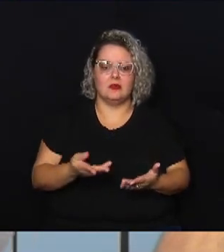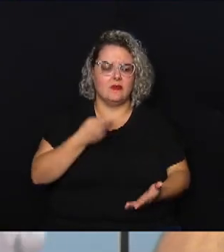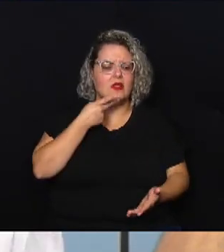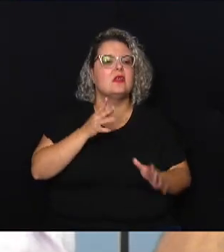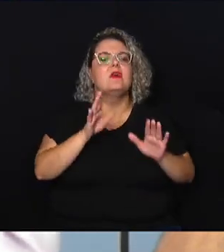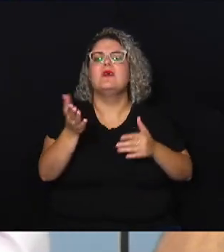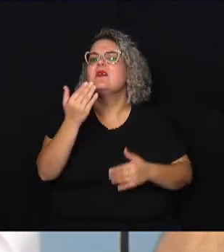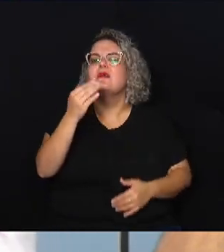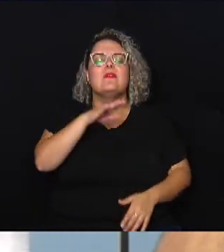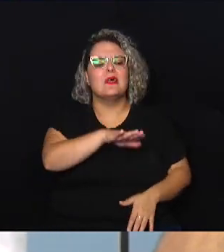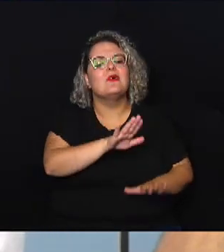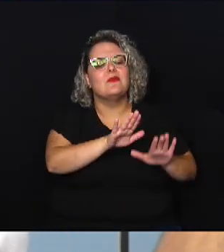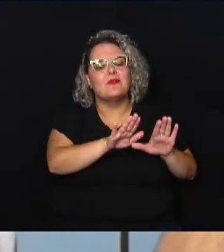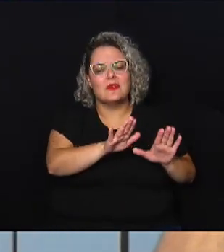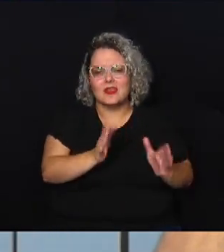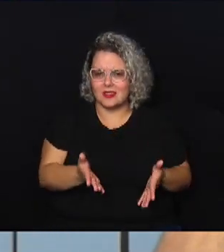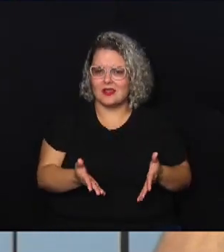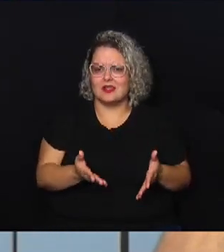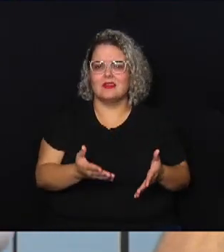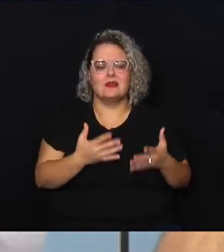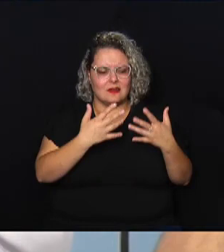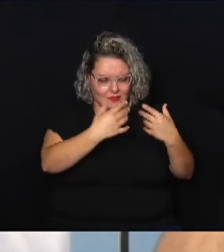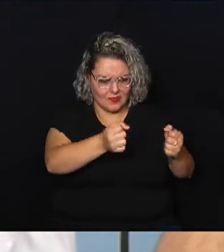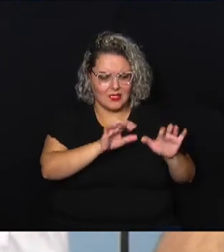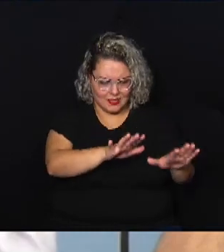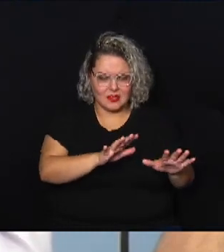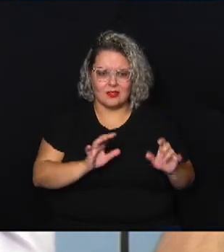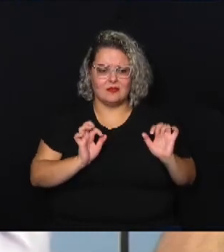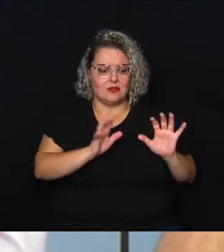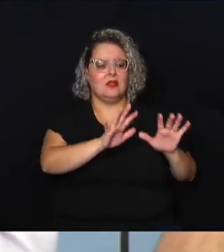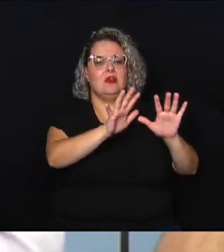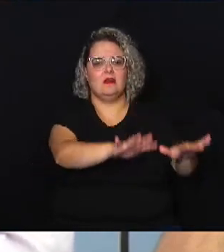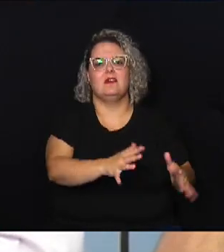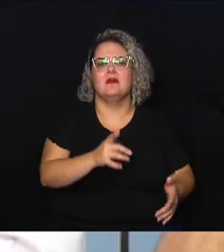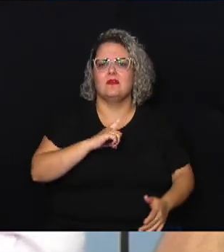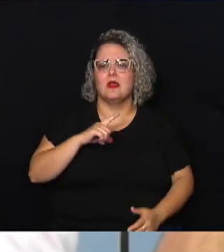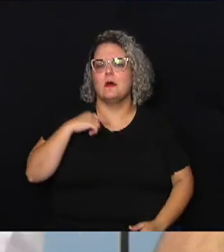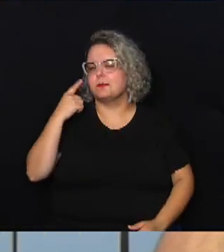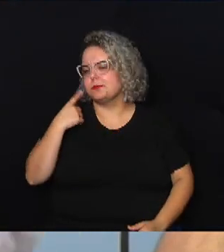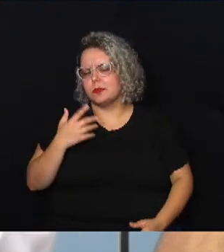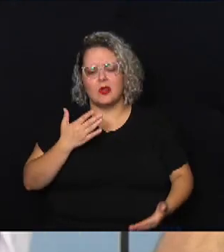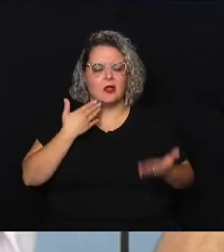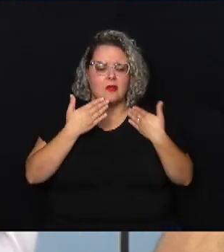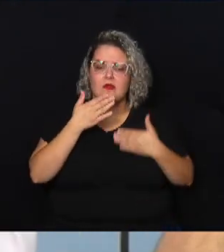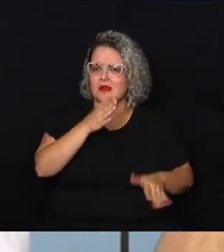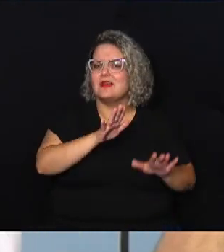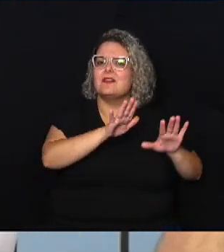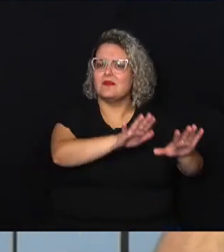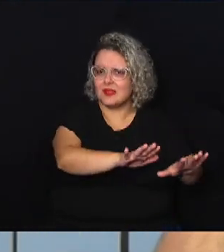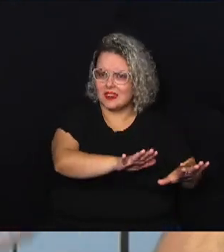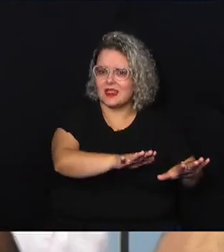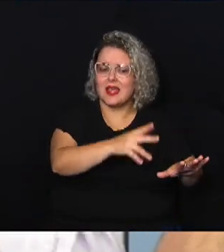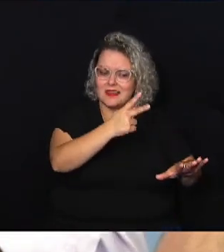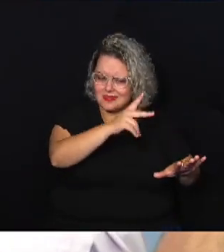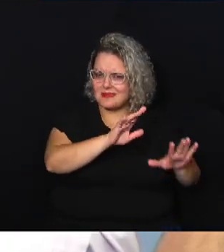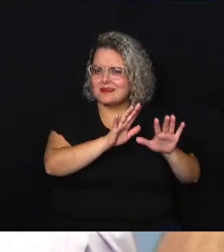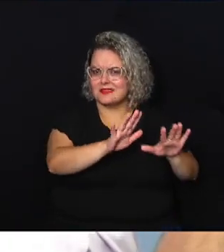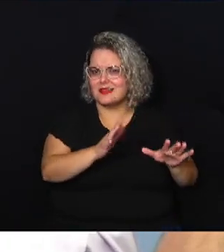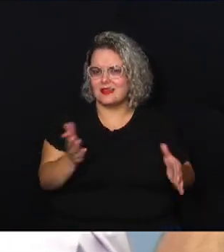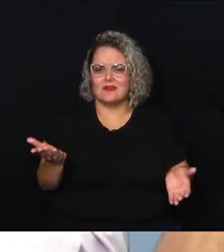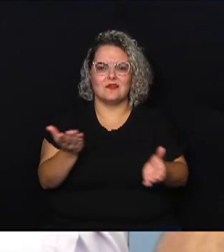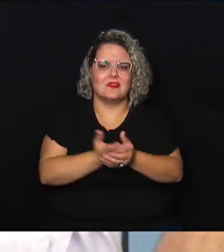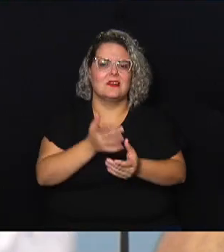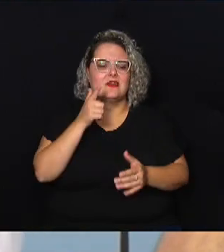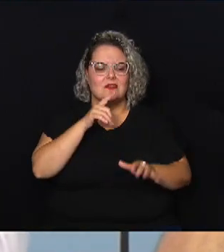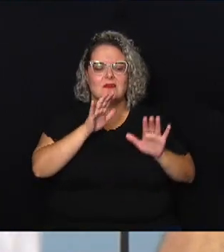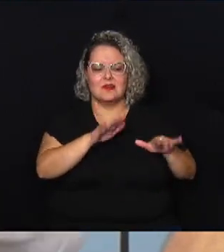não, vem fica não, toma posse não, fica aqui a gente vai ter um advogado que a gente vai conversar com ele vamos entrar na justiça vai conseguir ficar